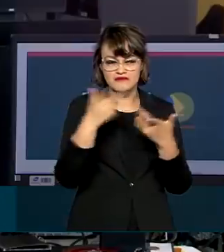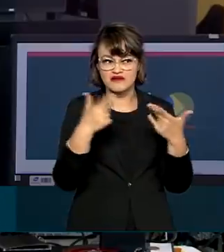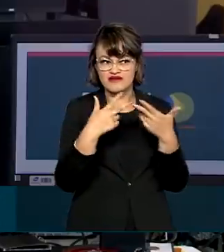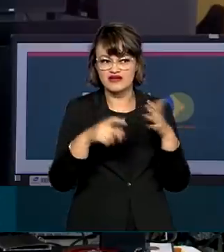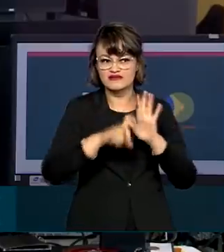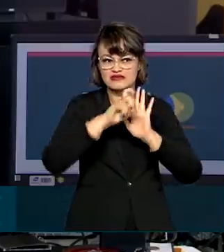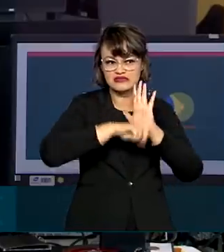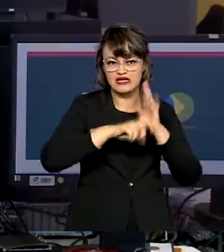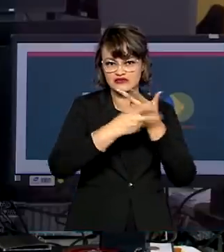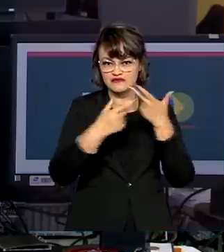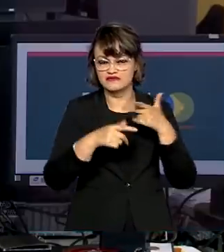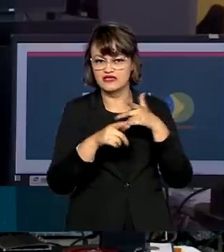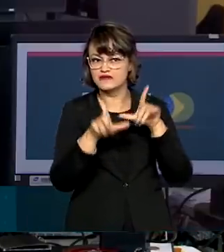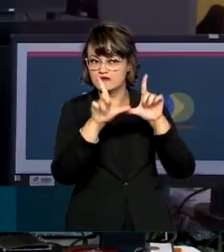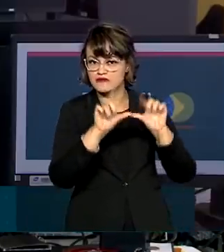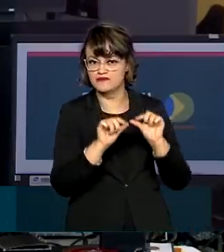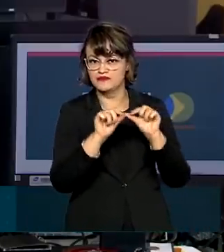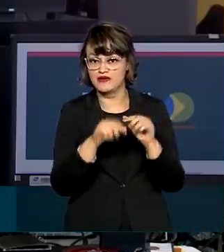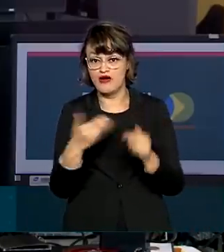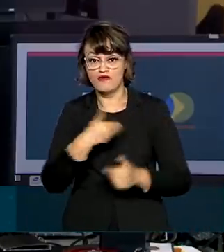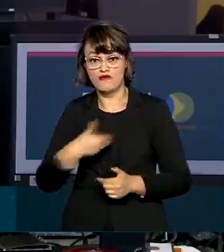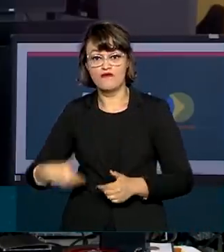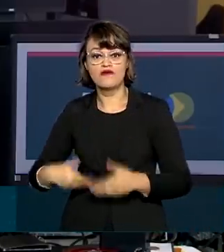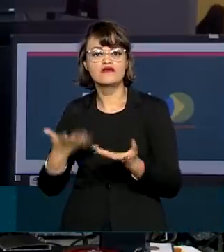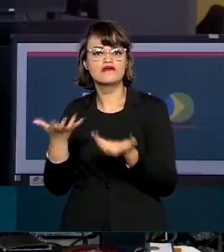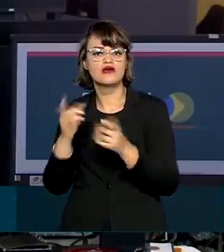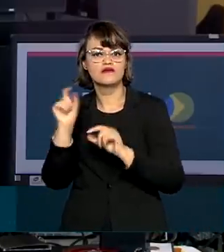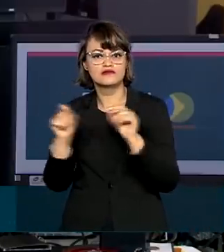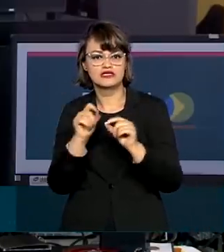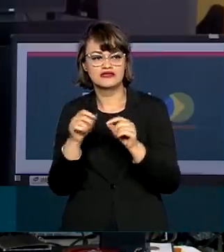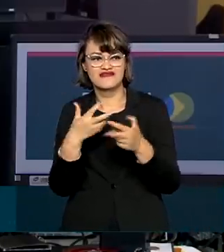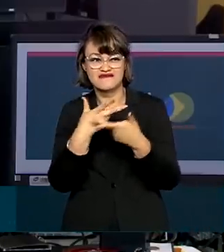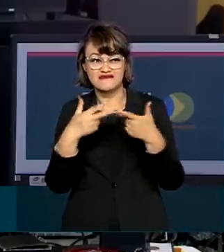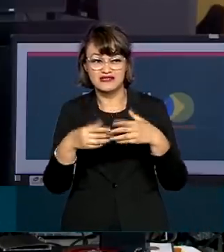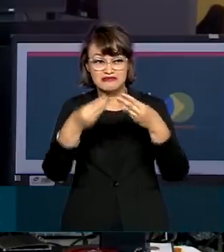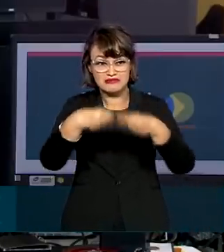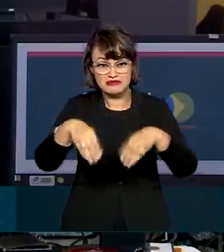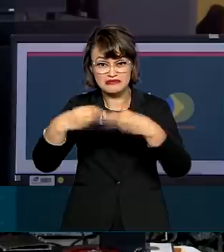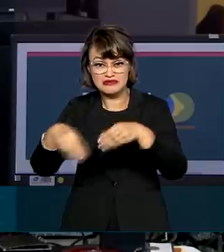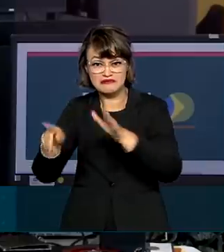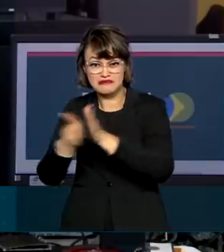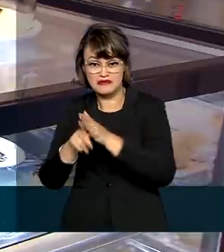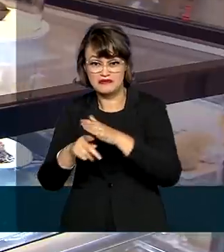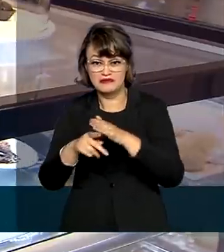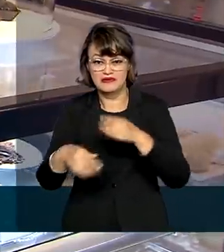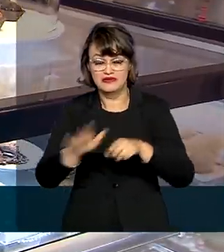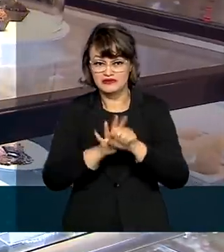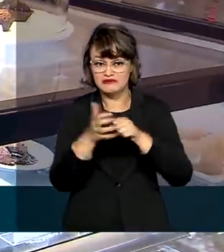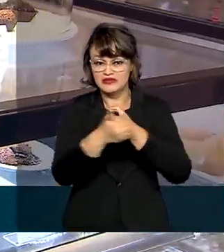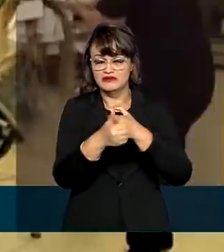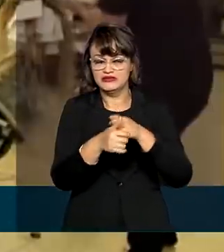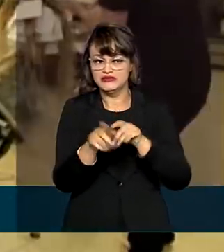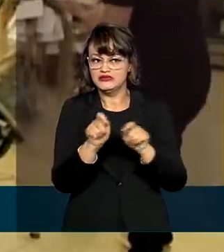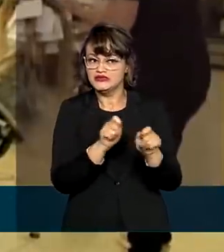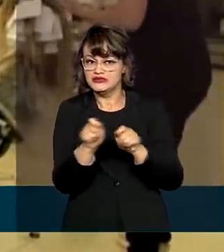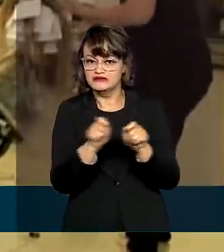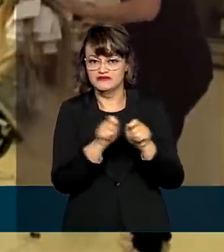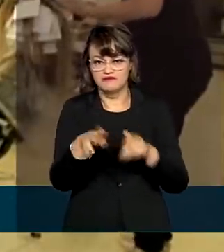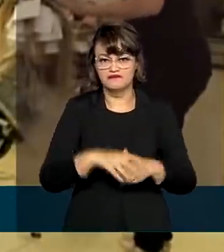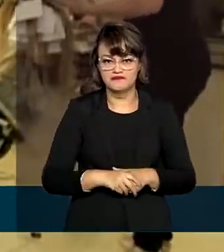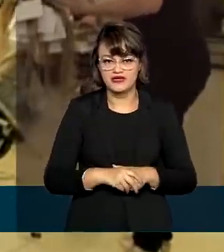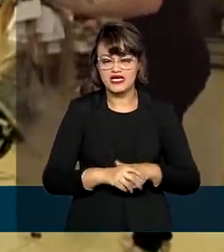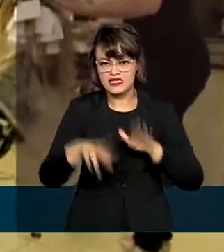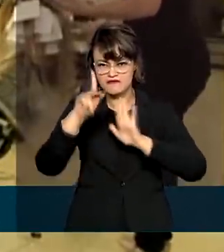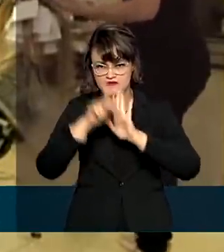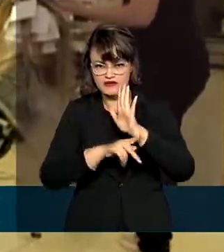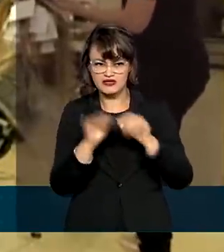especiais. O objetivo do governo é enfrentar o impacto da pandemia na economia brasileira. No Programa Nacional de Apoio às